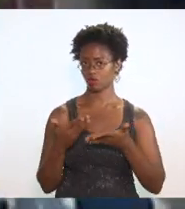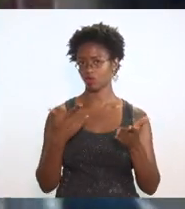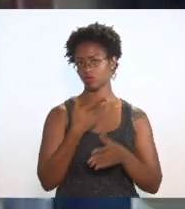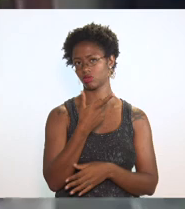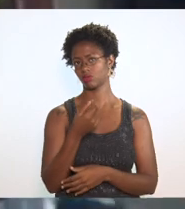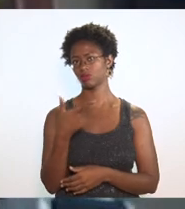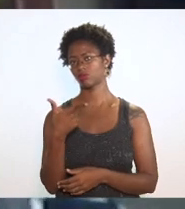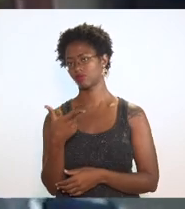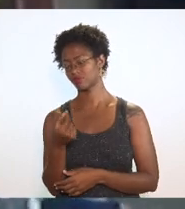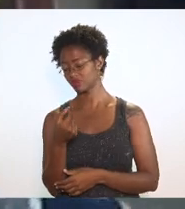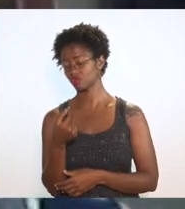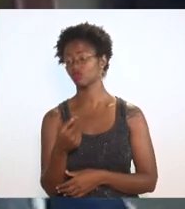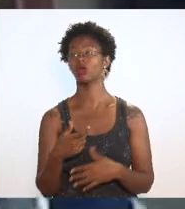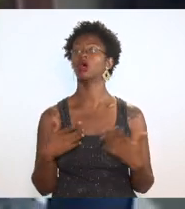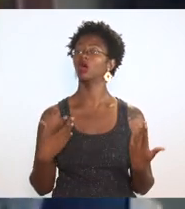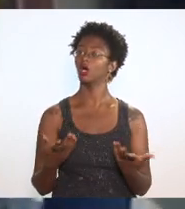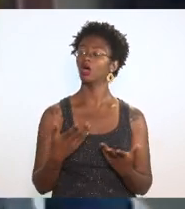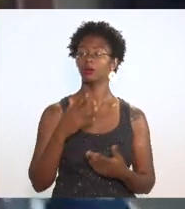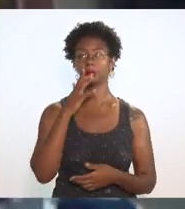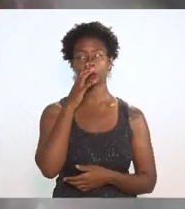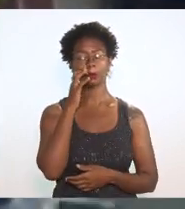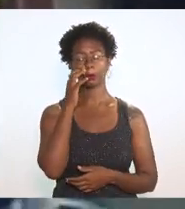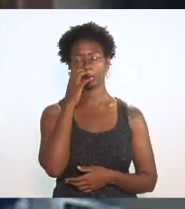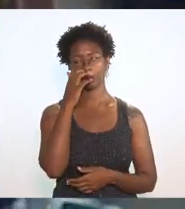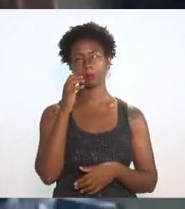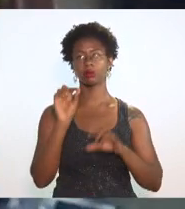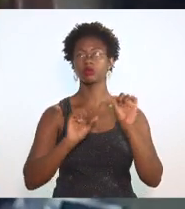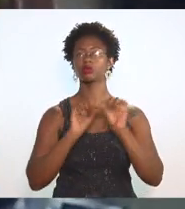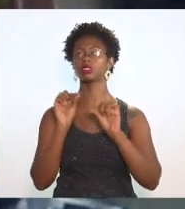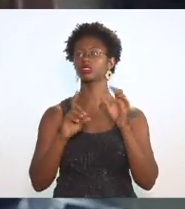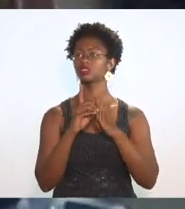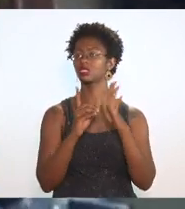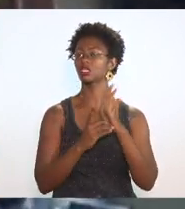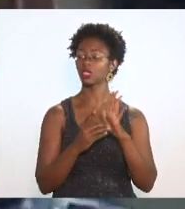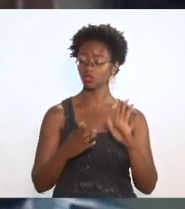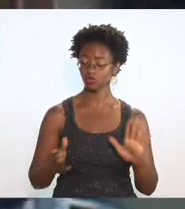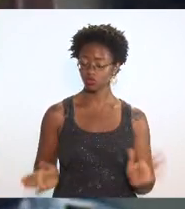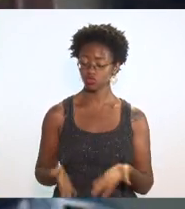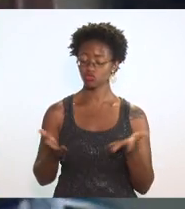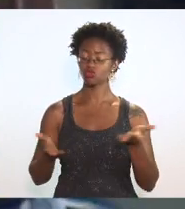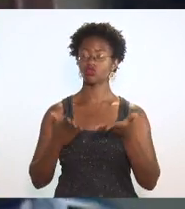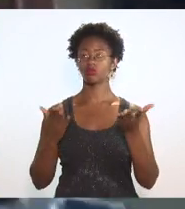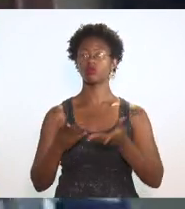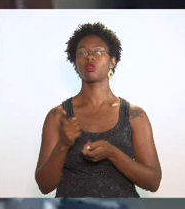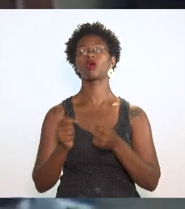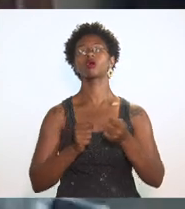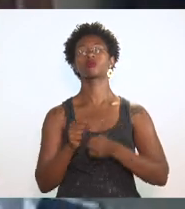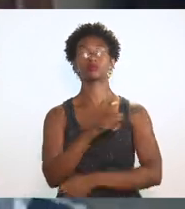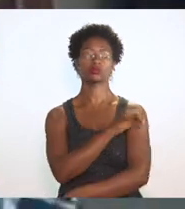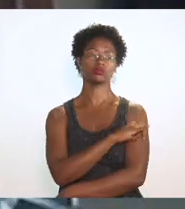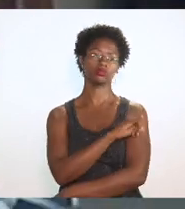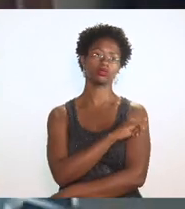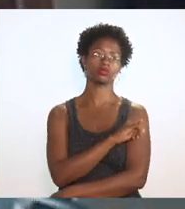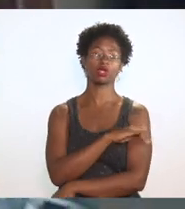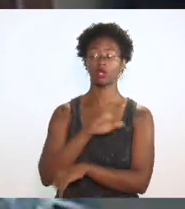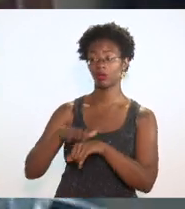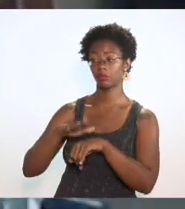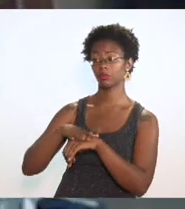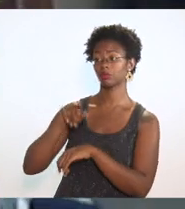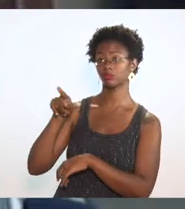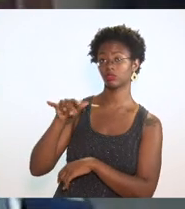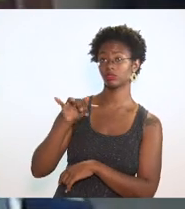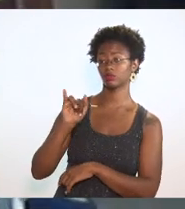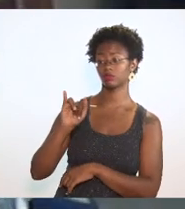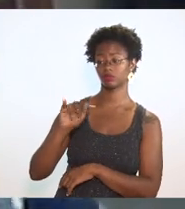que esse decreto gerou de incremento na economia fluminense a própria Firjan veio aqui